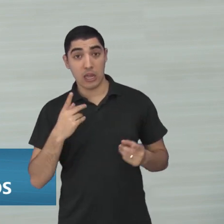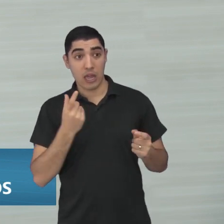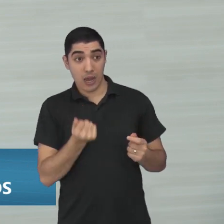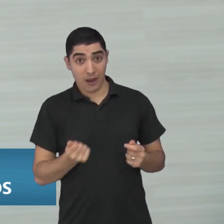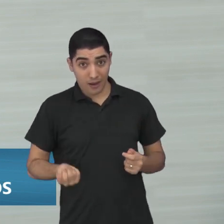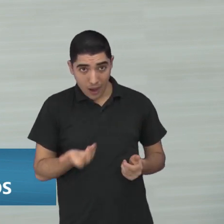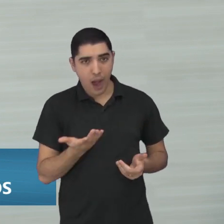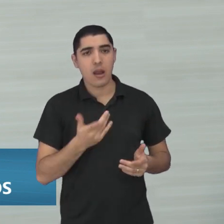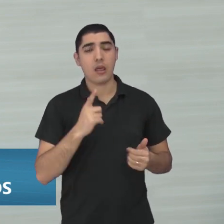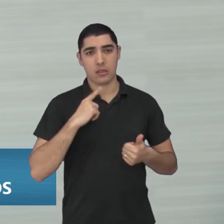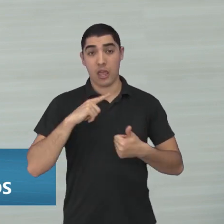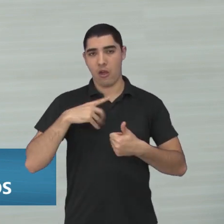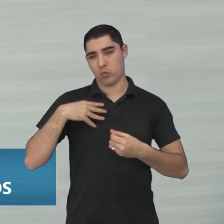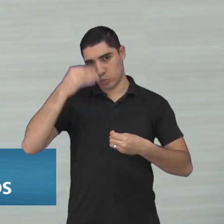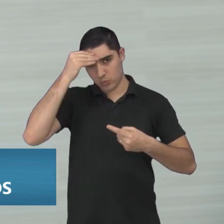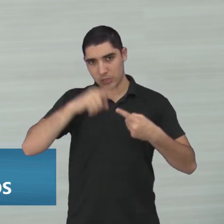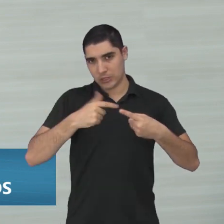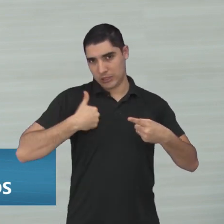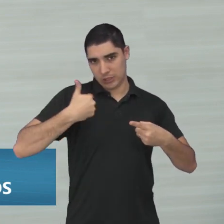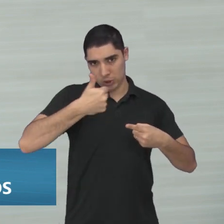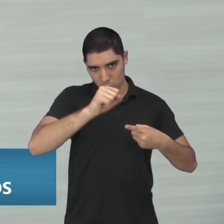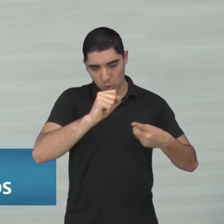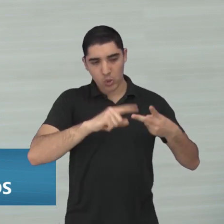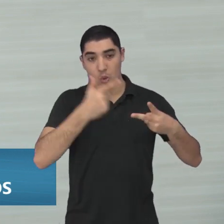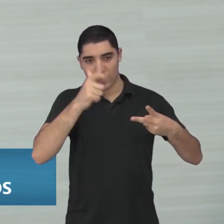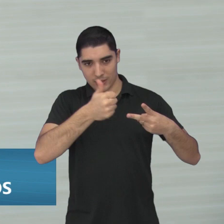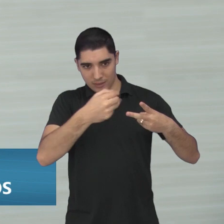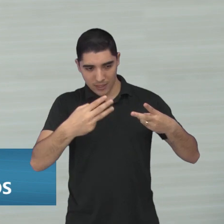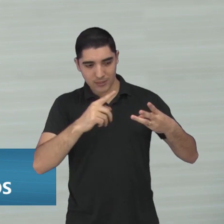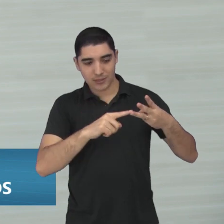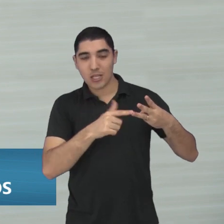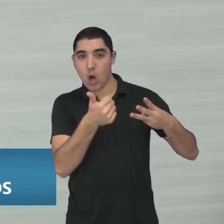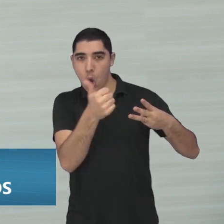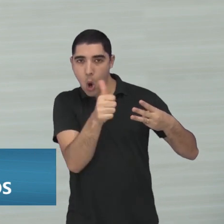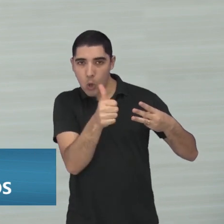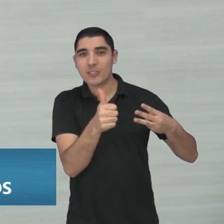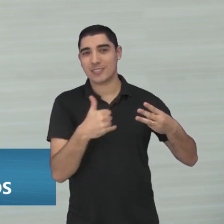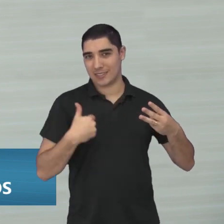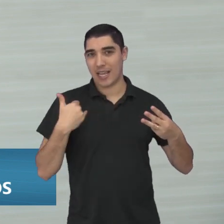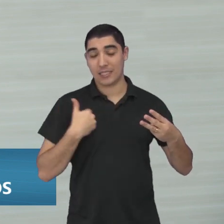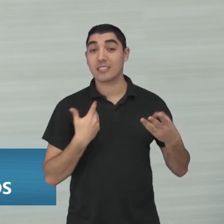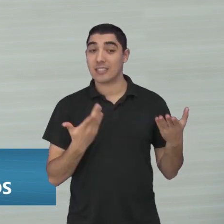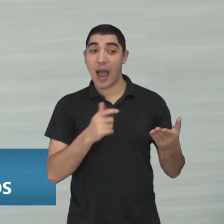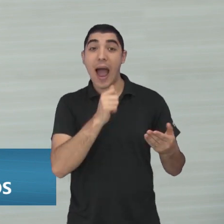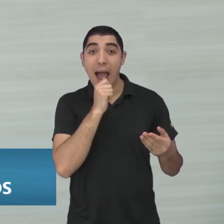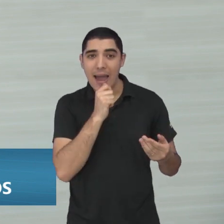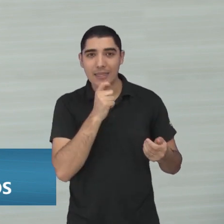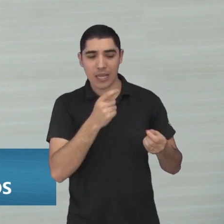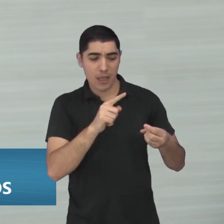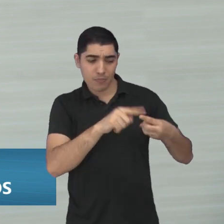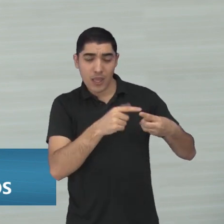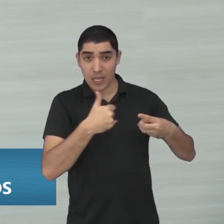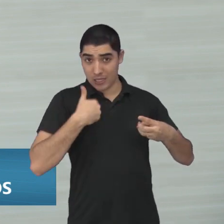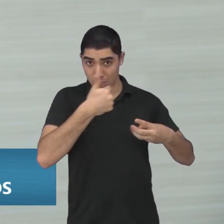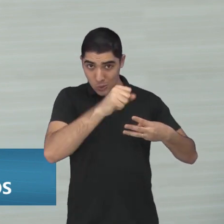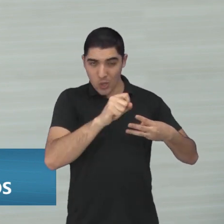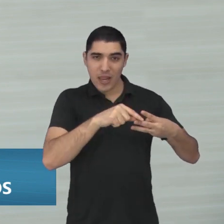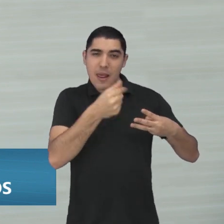aumentando. Já tem uma de 18, ainda tem uma de 13, tem de 11, então tem um longo custo aí. A de 18, acho que vai começar a diminuir um